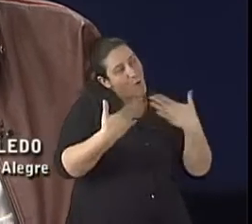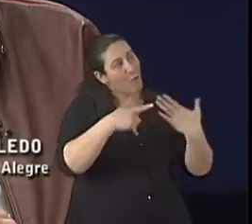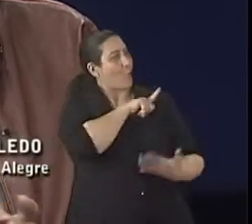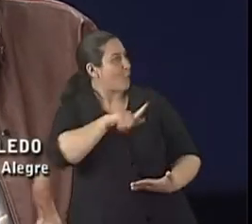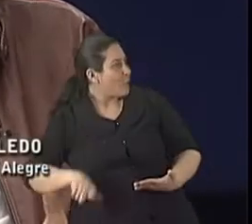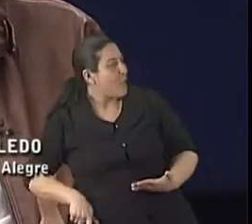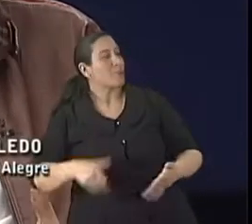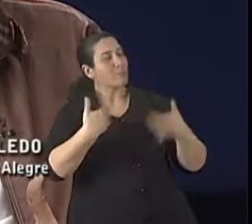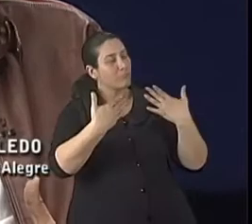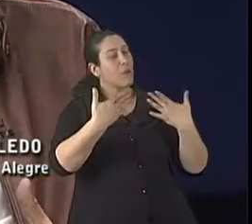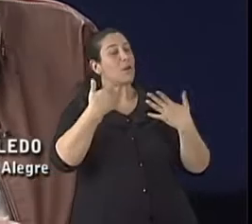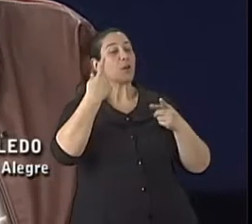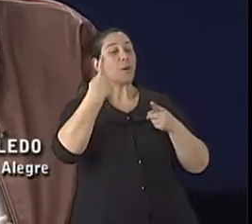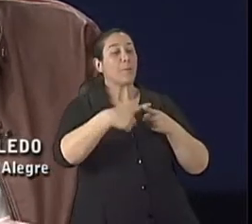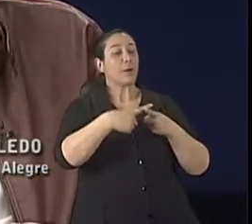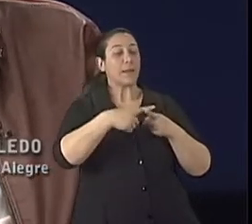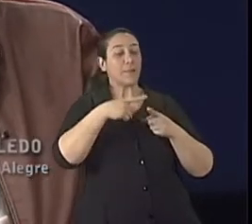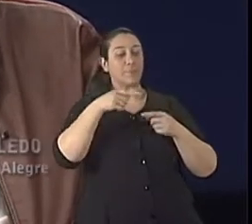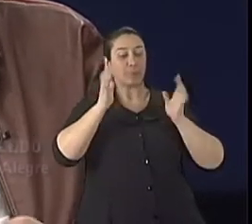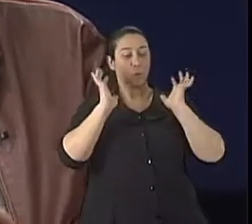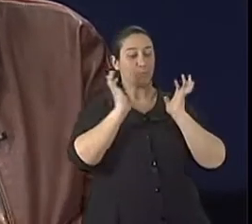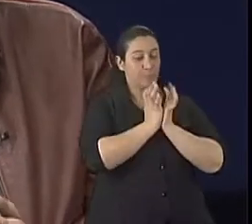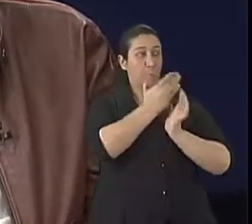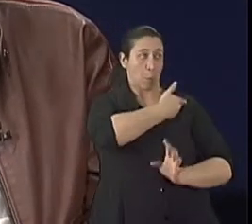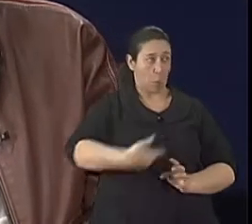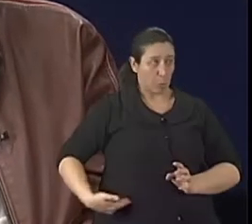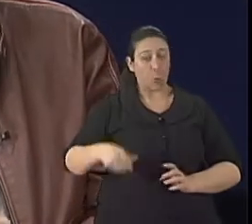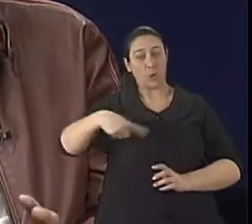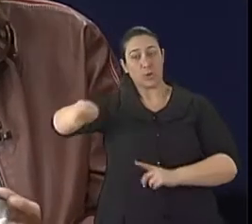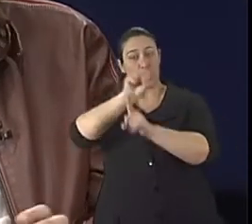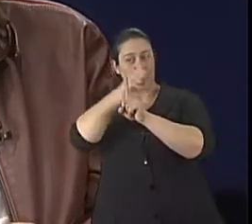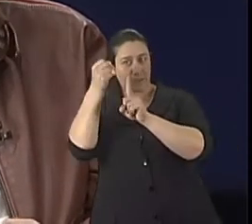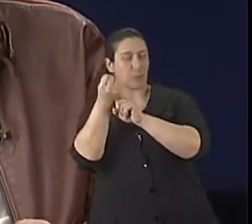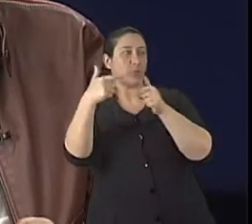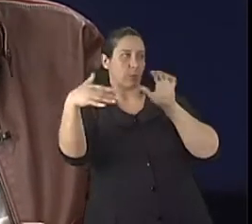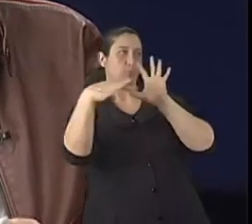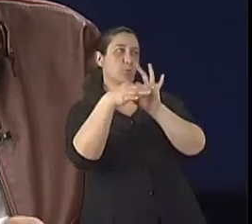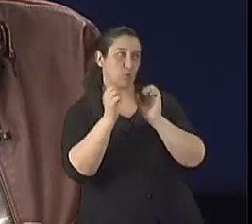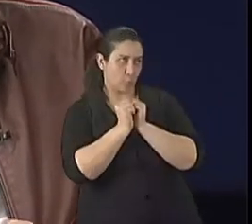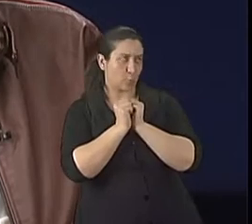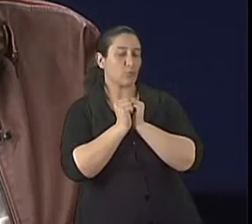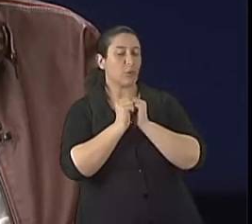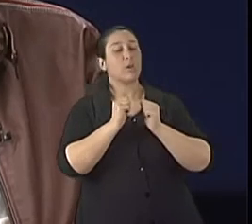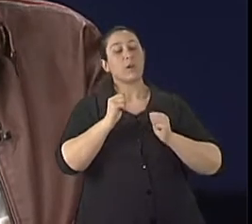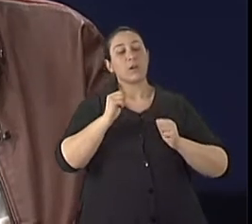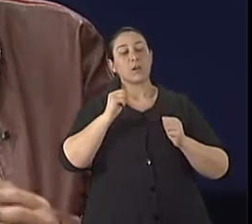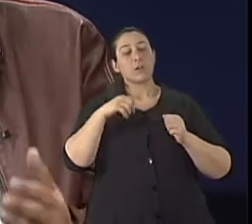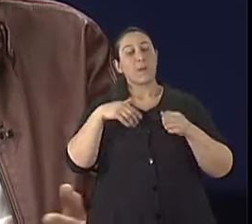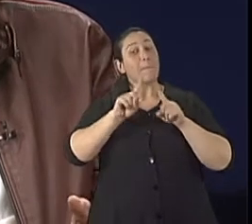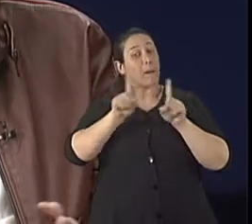trabalham juntas, né? Mas no município existem dois órgãos que trabalham mais especificamente.